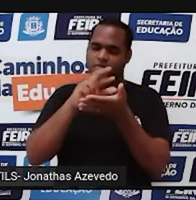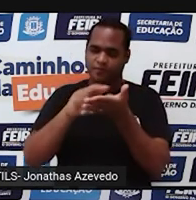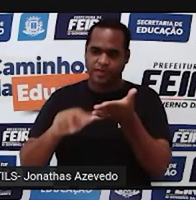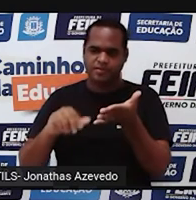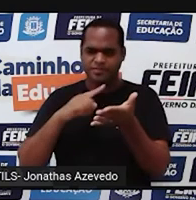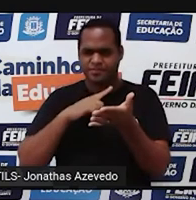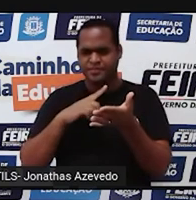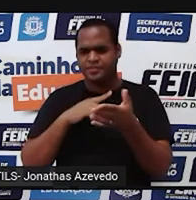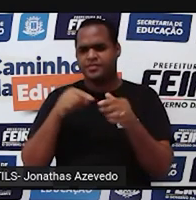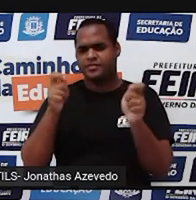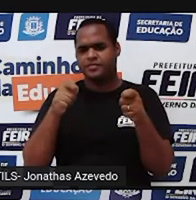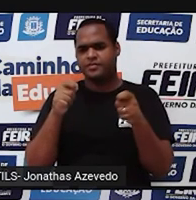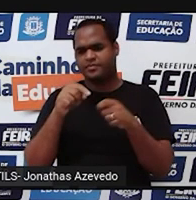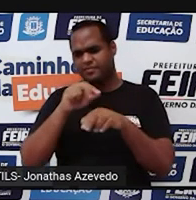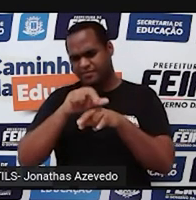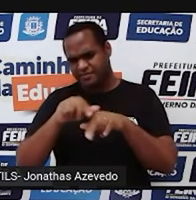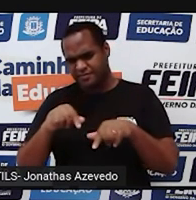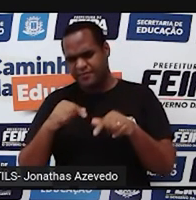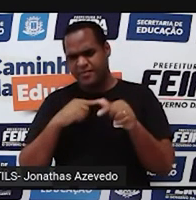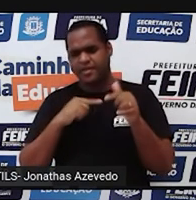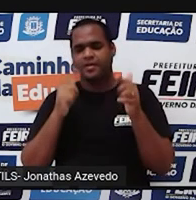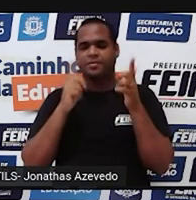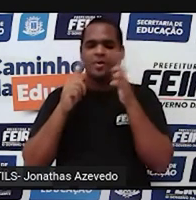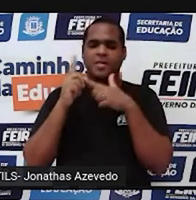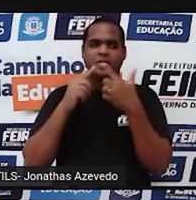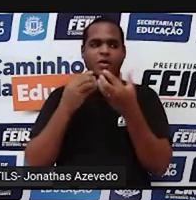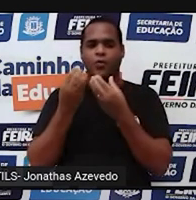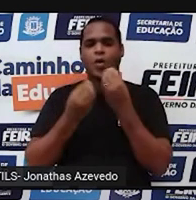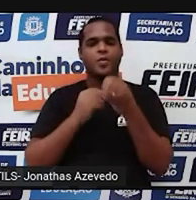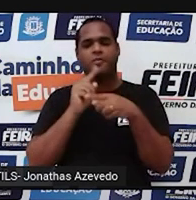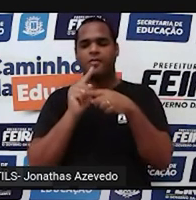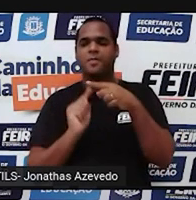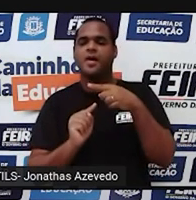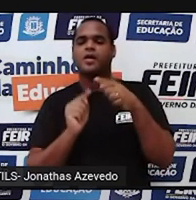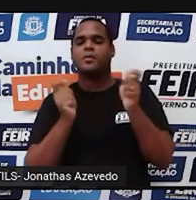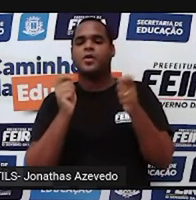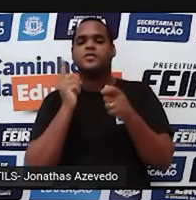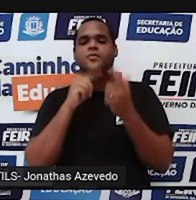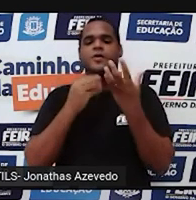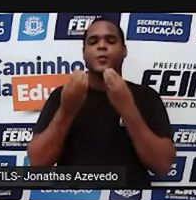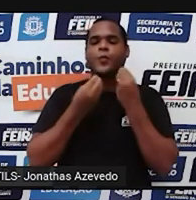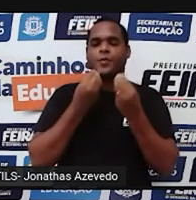Como é que eu faço virar? Como é que eu escrevo essa fração